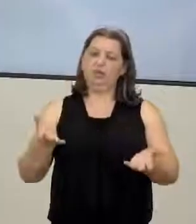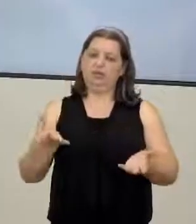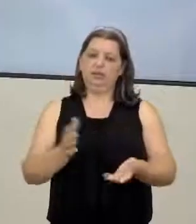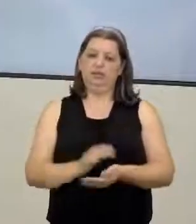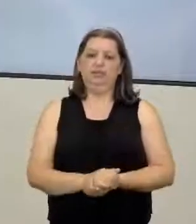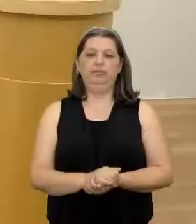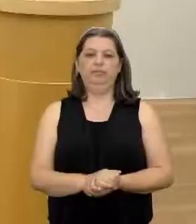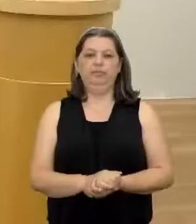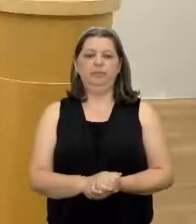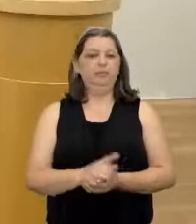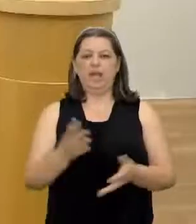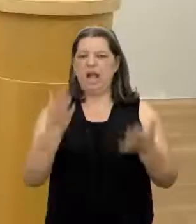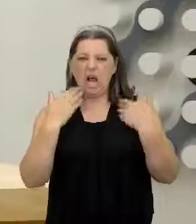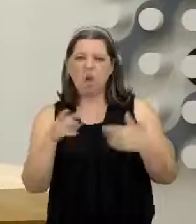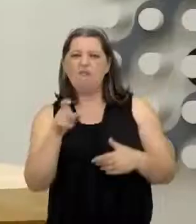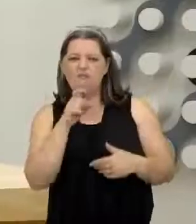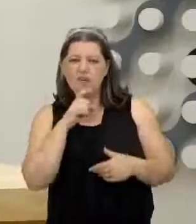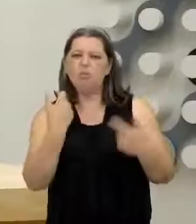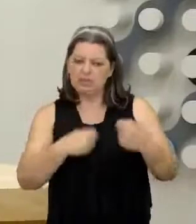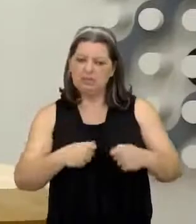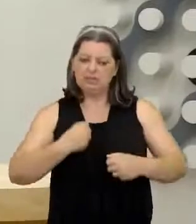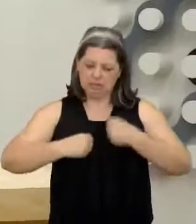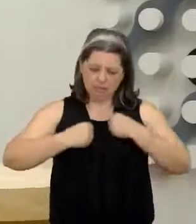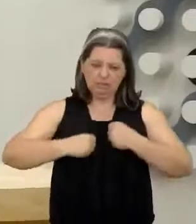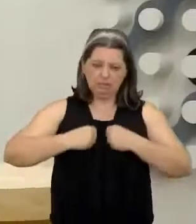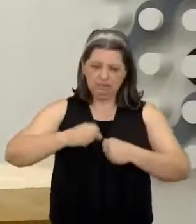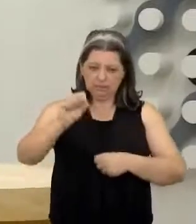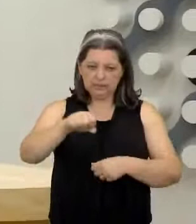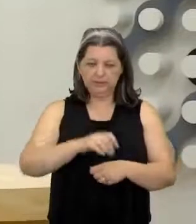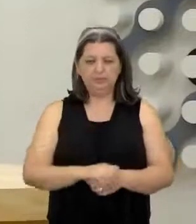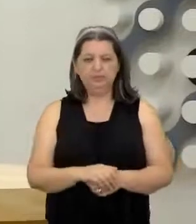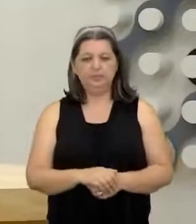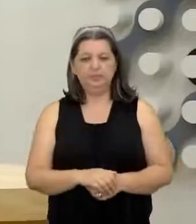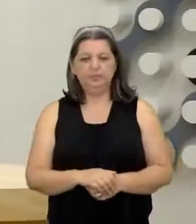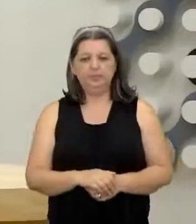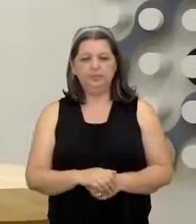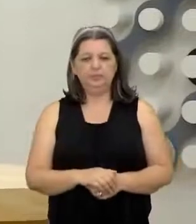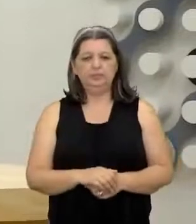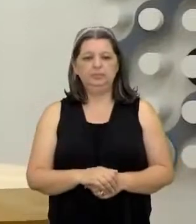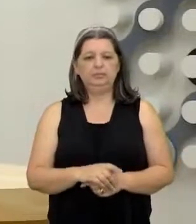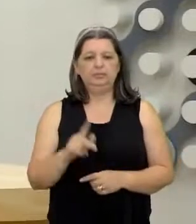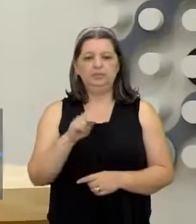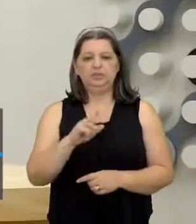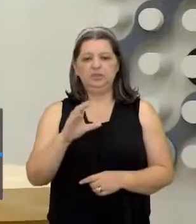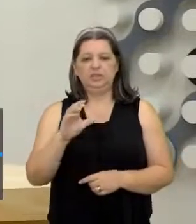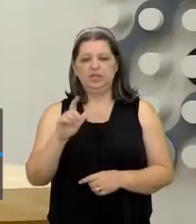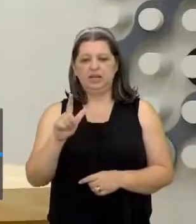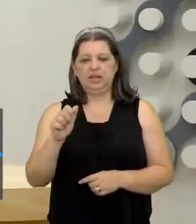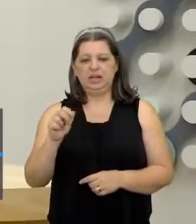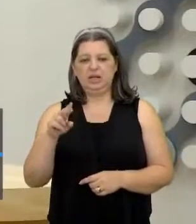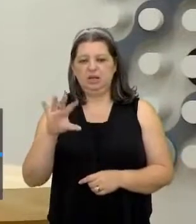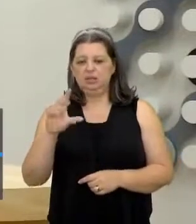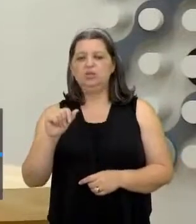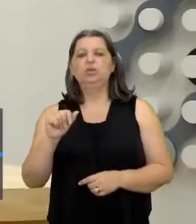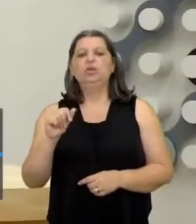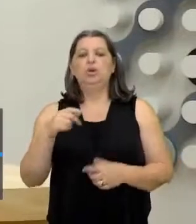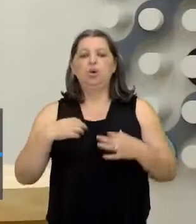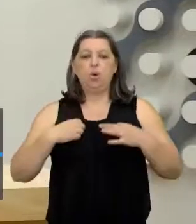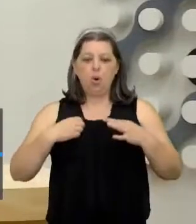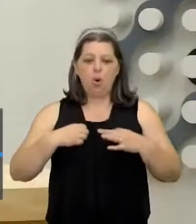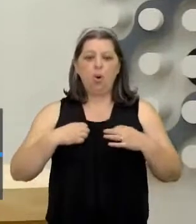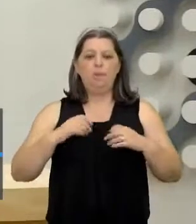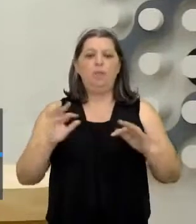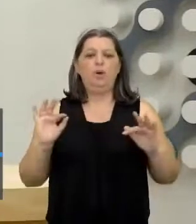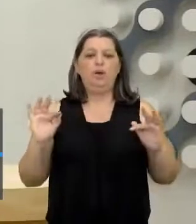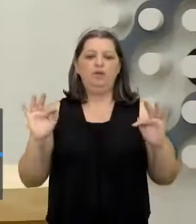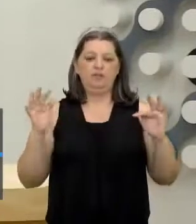no que tiver calor Todo dia tem que banho A Camila aqui Da professora Cláudia Roupas, festas e comida A Camila já